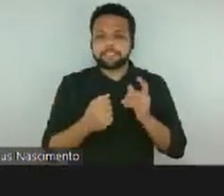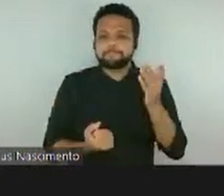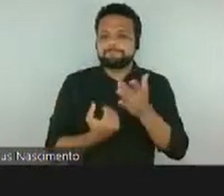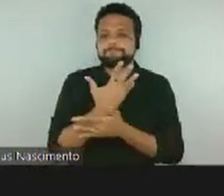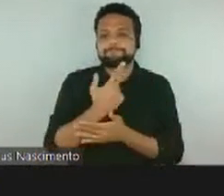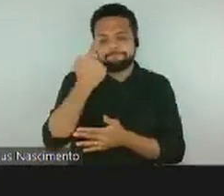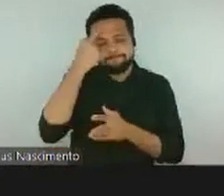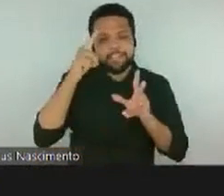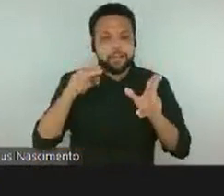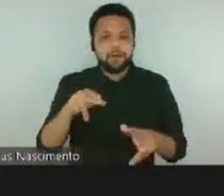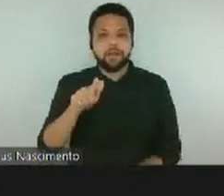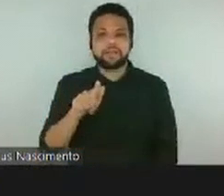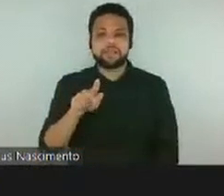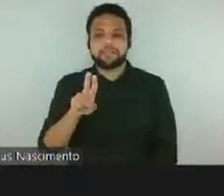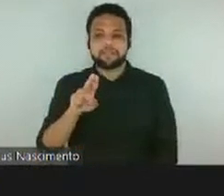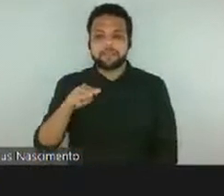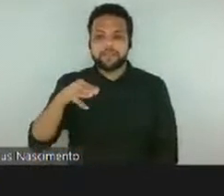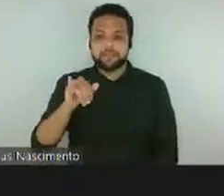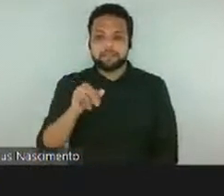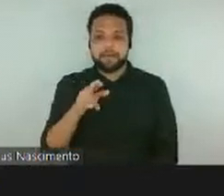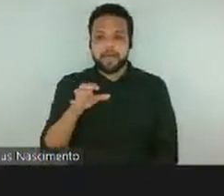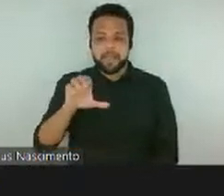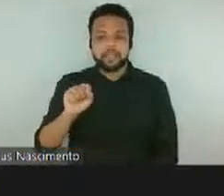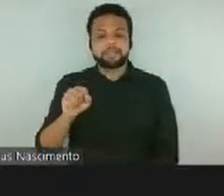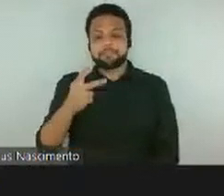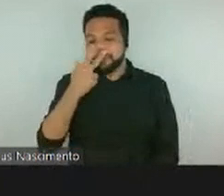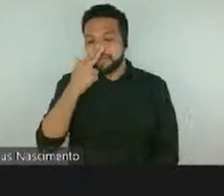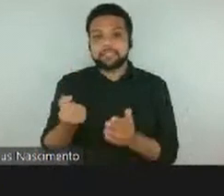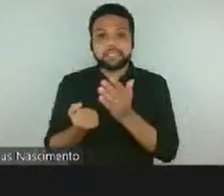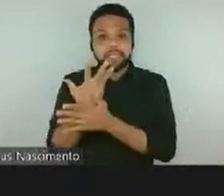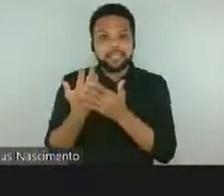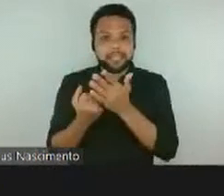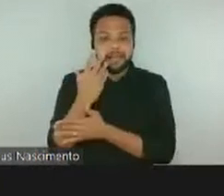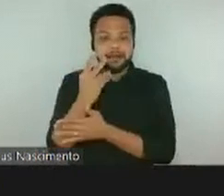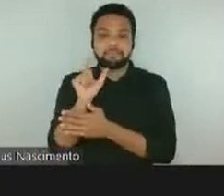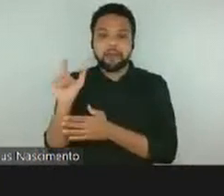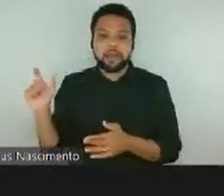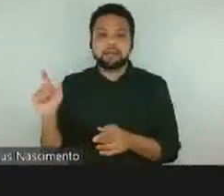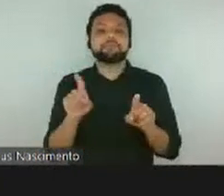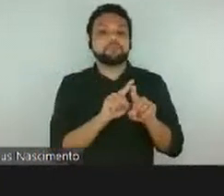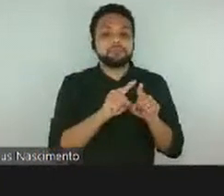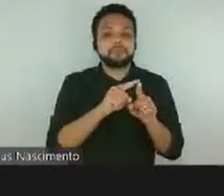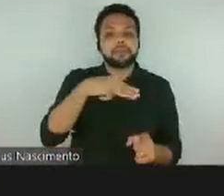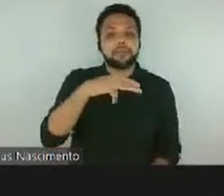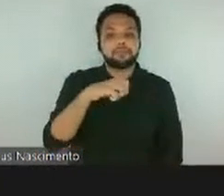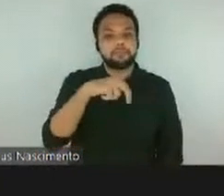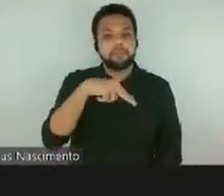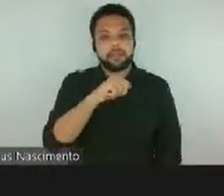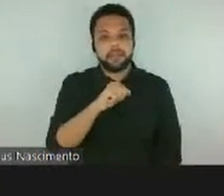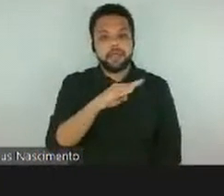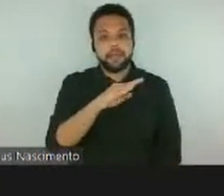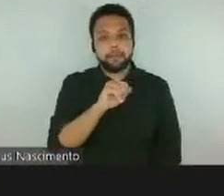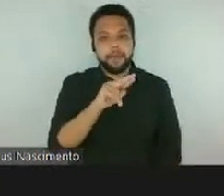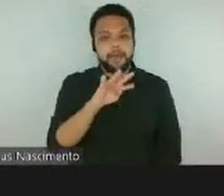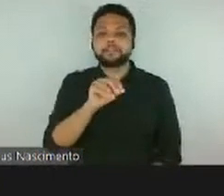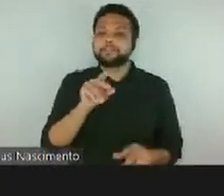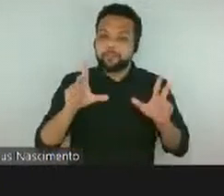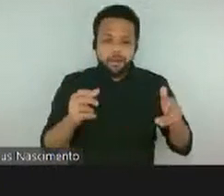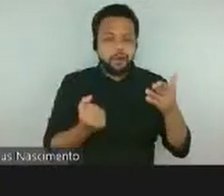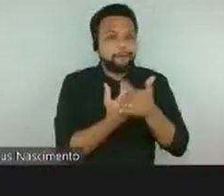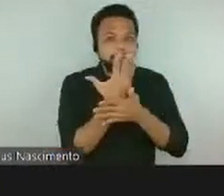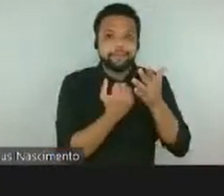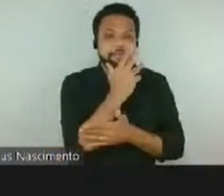Guimarães que cria palavras, o Mena Barreto também. Enfim, cada um dos